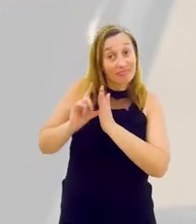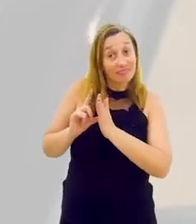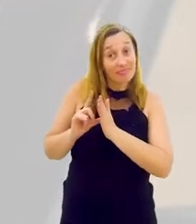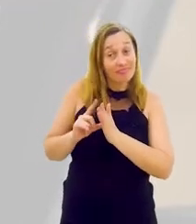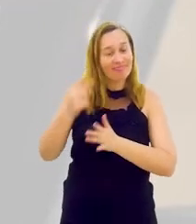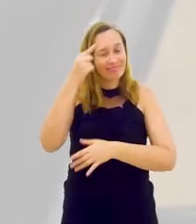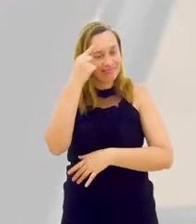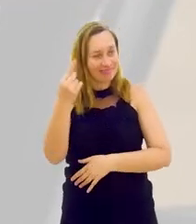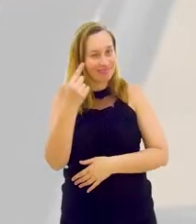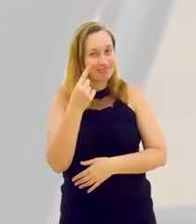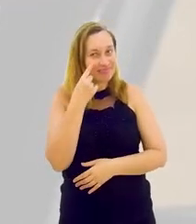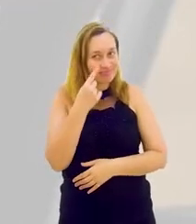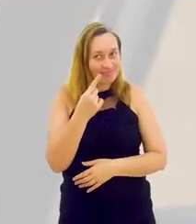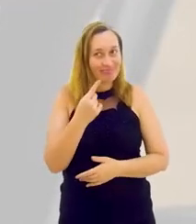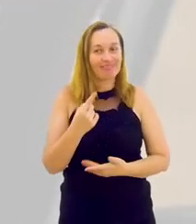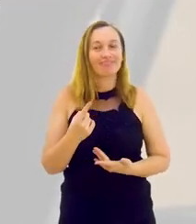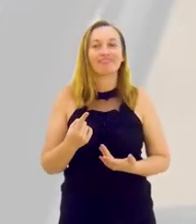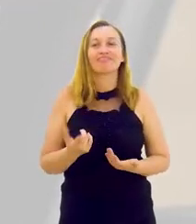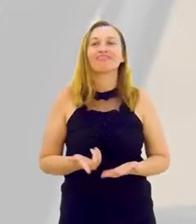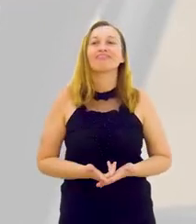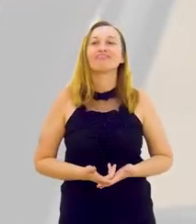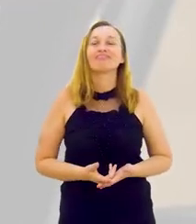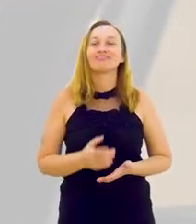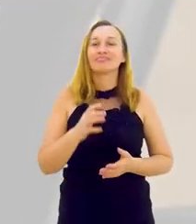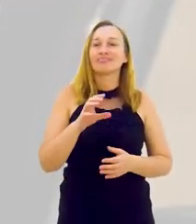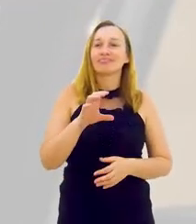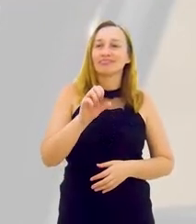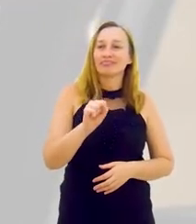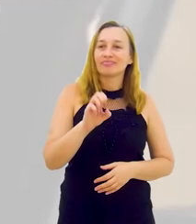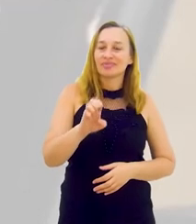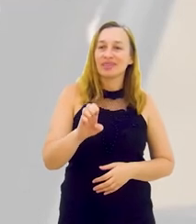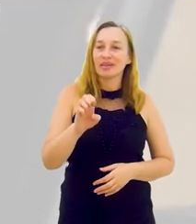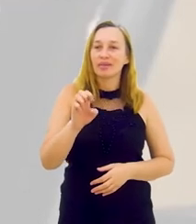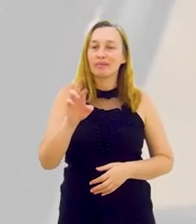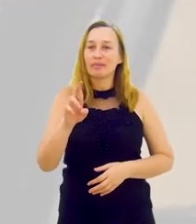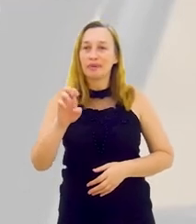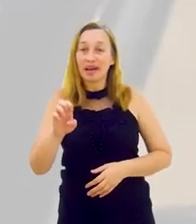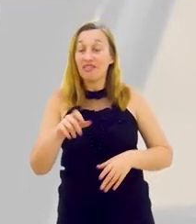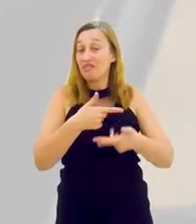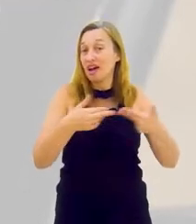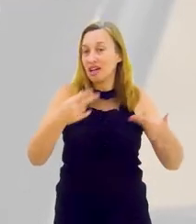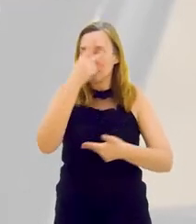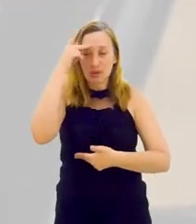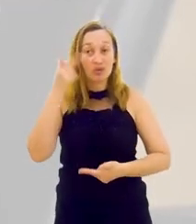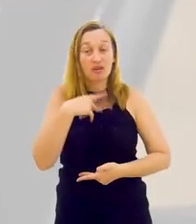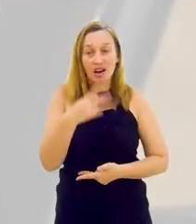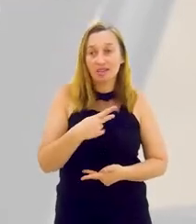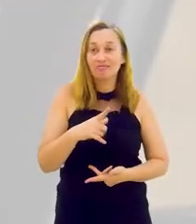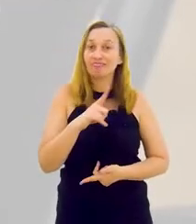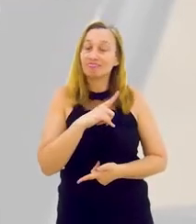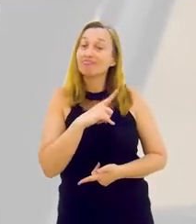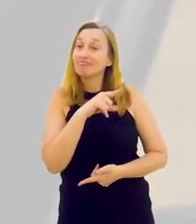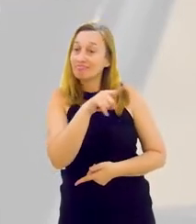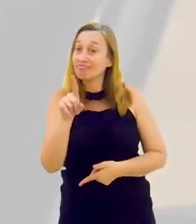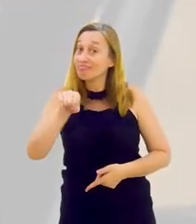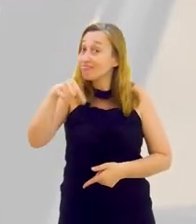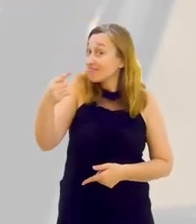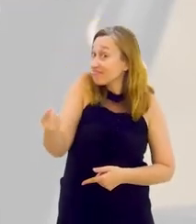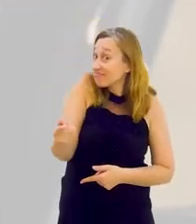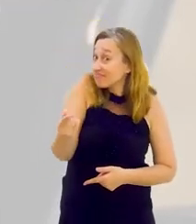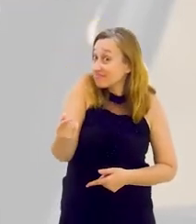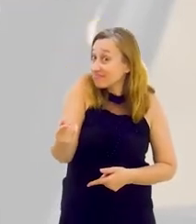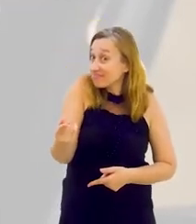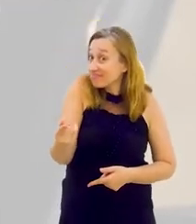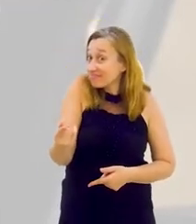características básicas que eu falei anteriormente, das 10, que você vai ver no Empretec do SEBRAE, e vários especialistas falando,